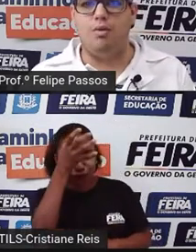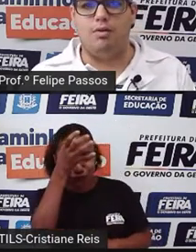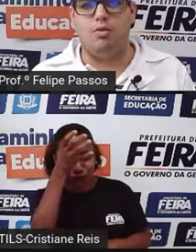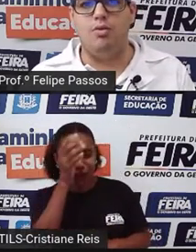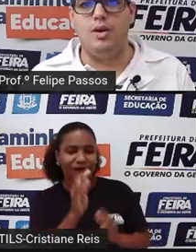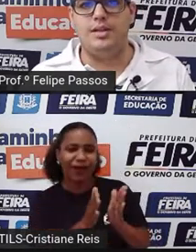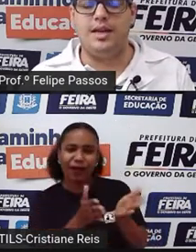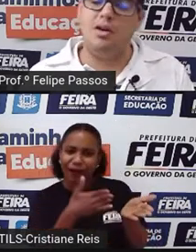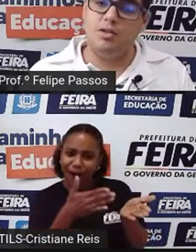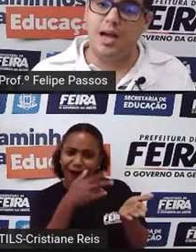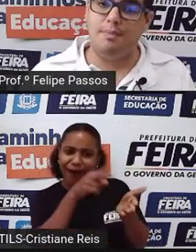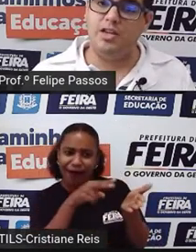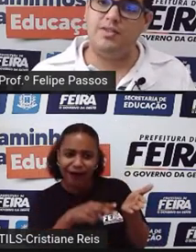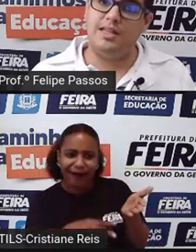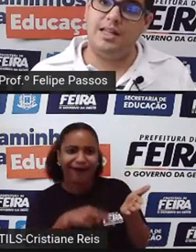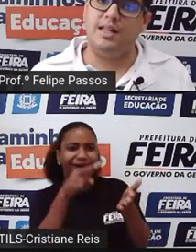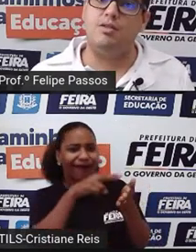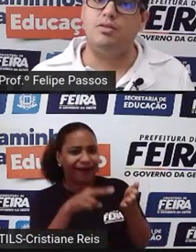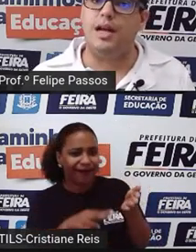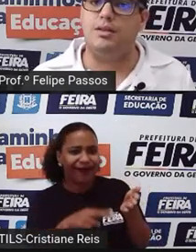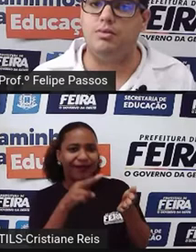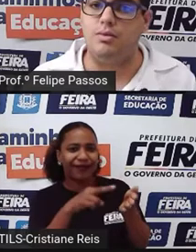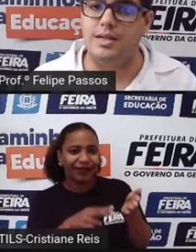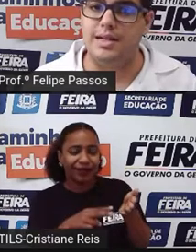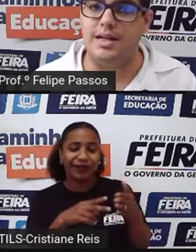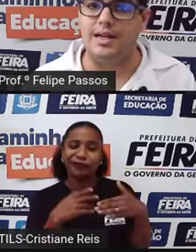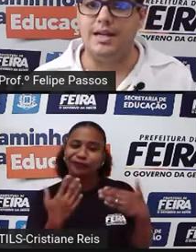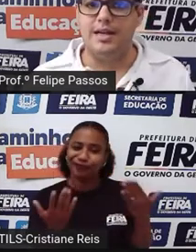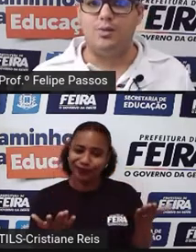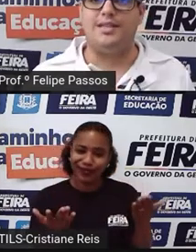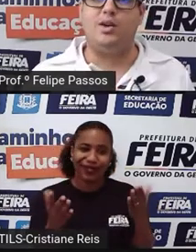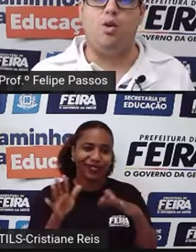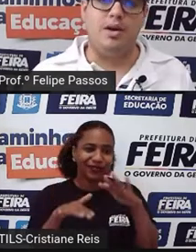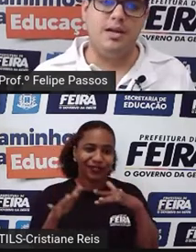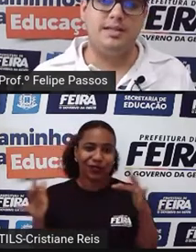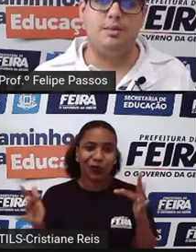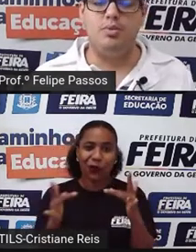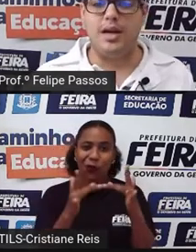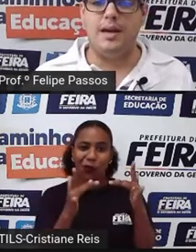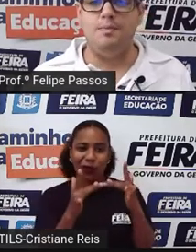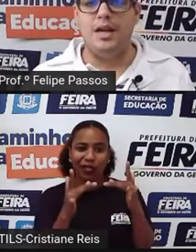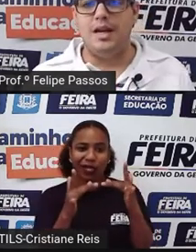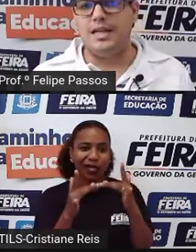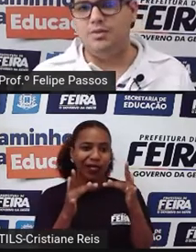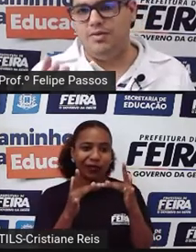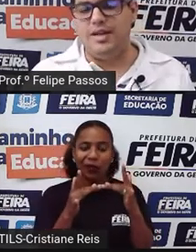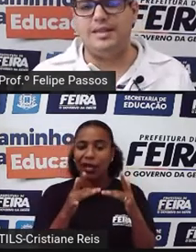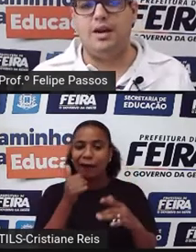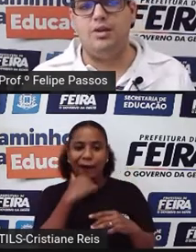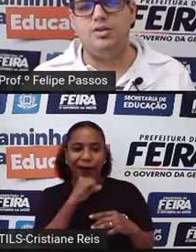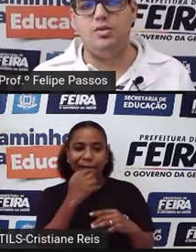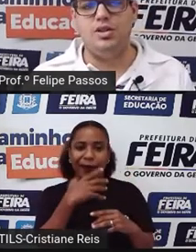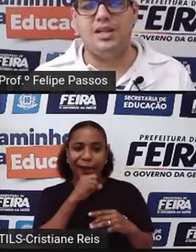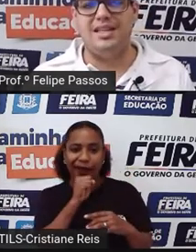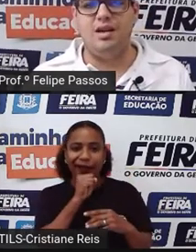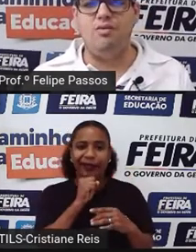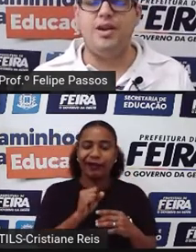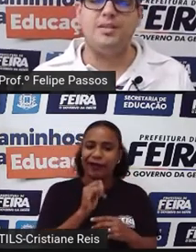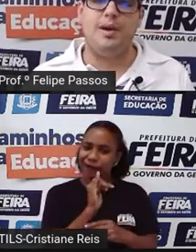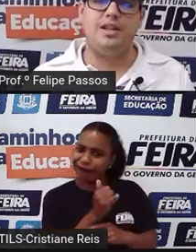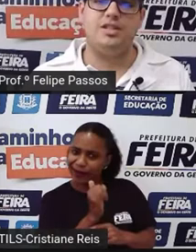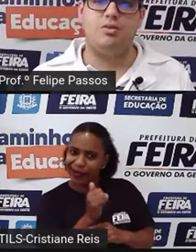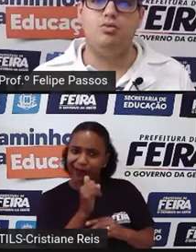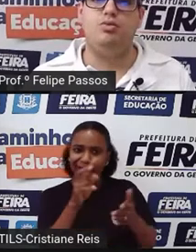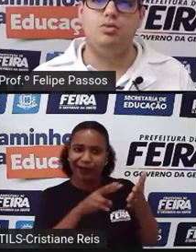ler alguma coisa, ou de repente você nem tem contato com essa cobrança, porque vocês vão ver nessa aula de hoje que não